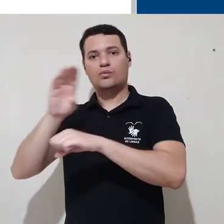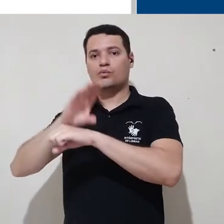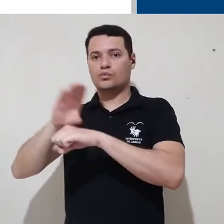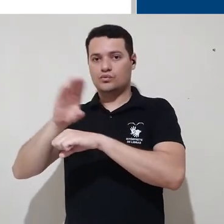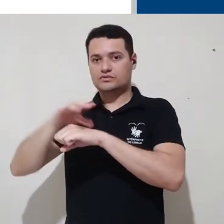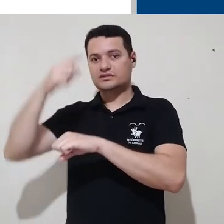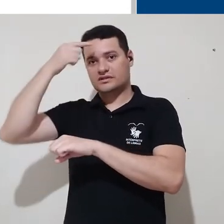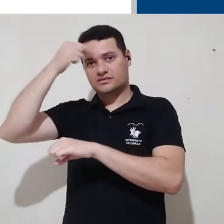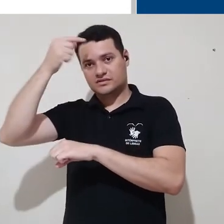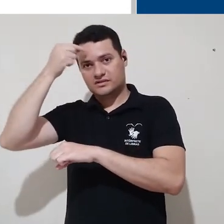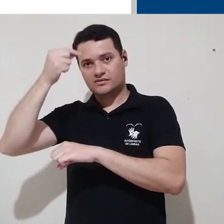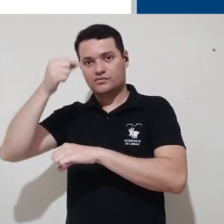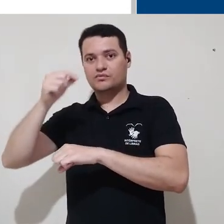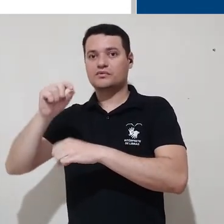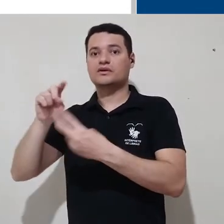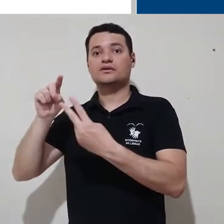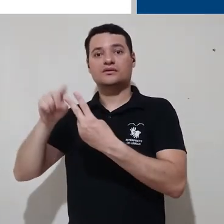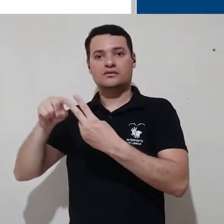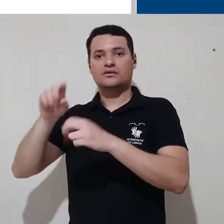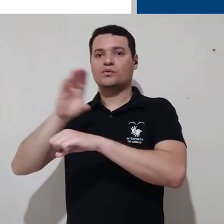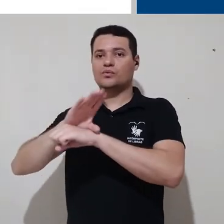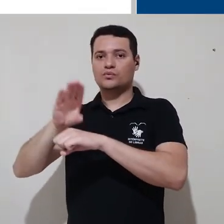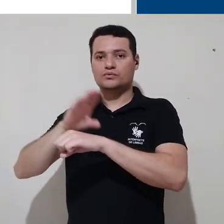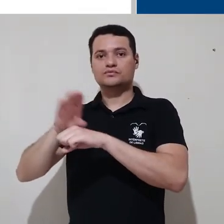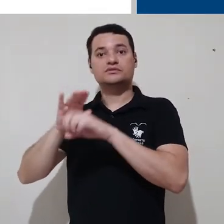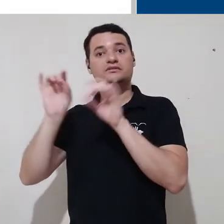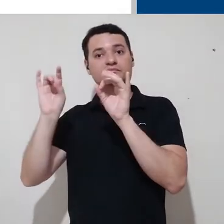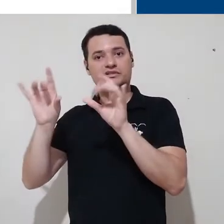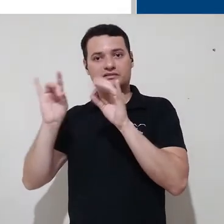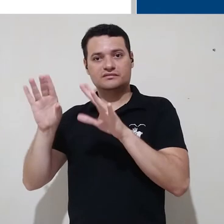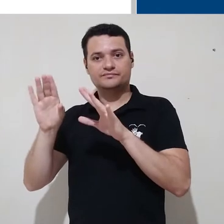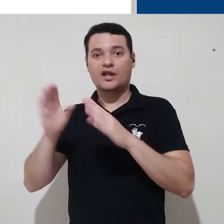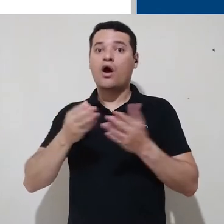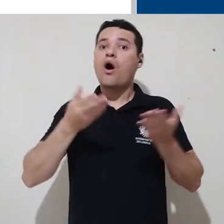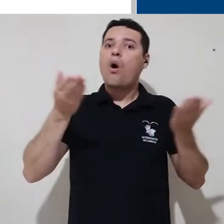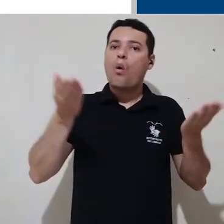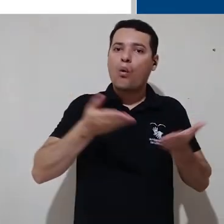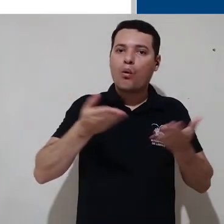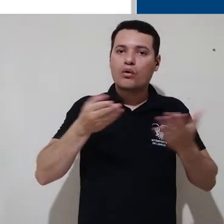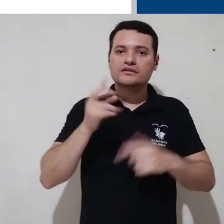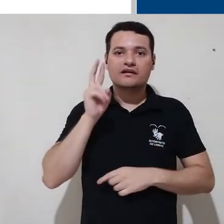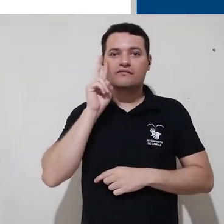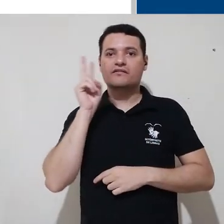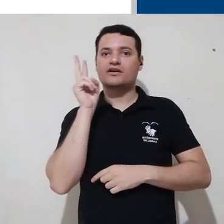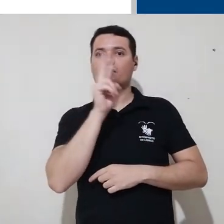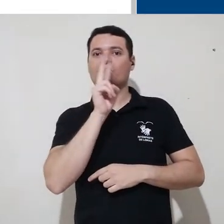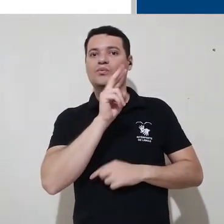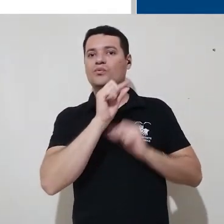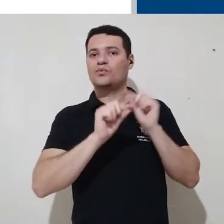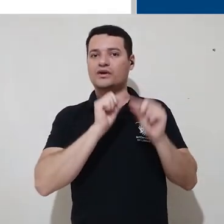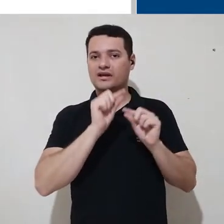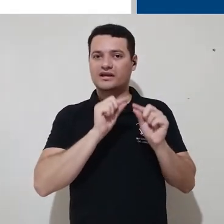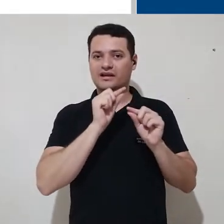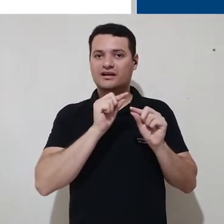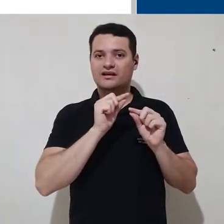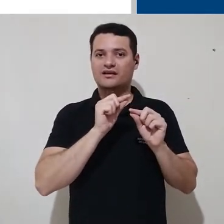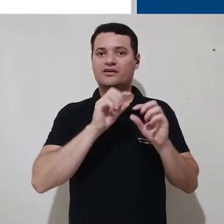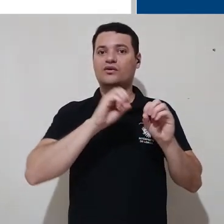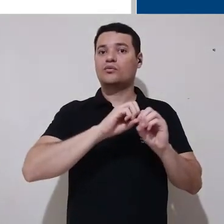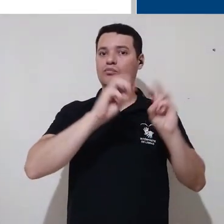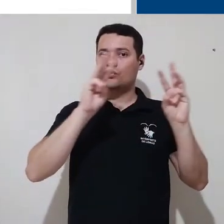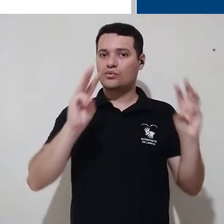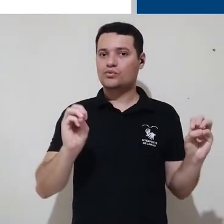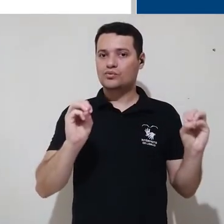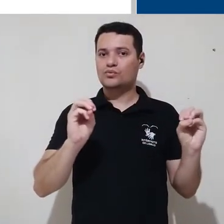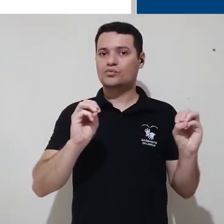para os cursos de especialização. Hoje, nós estamos vendo a tela inicial do Moodle da plataforma de